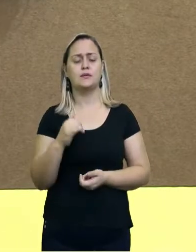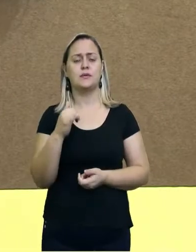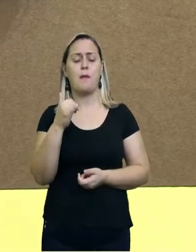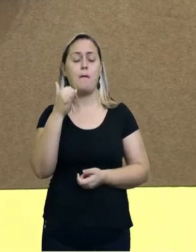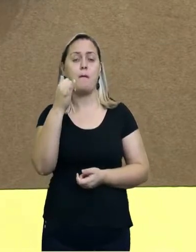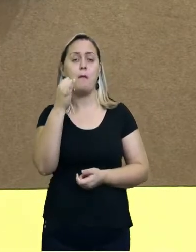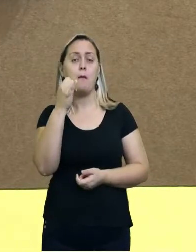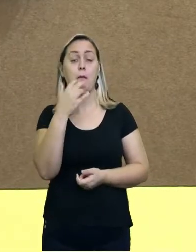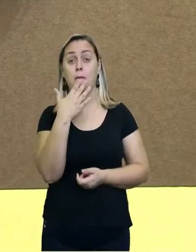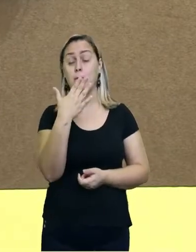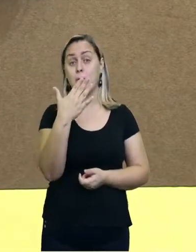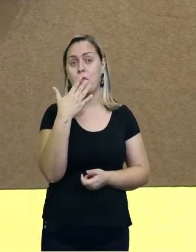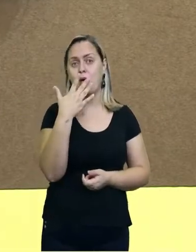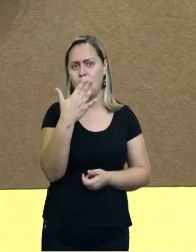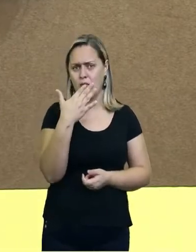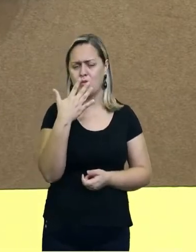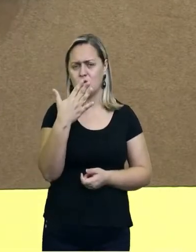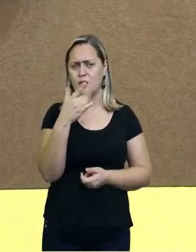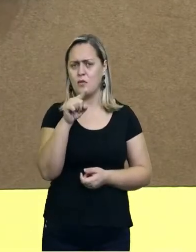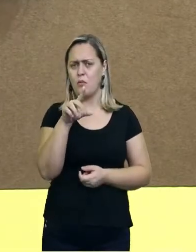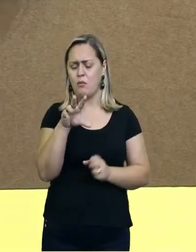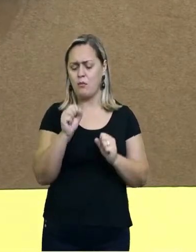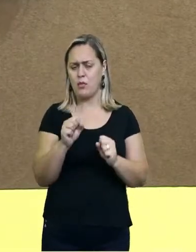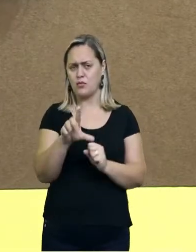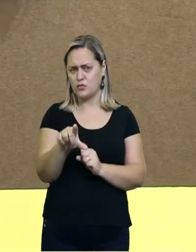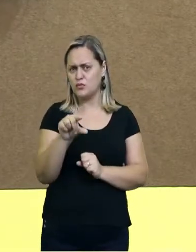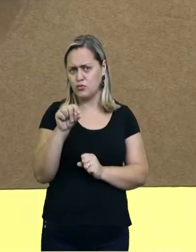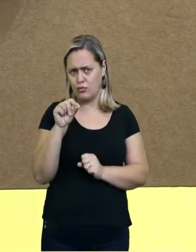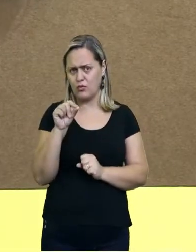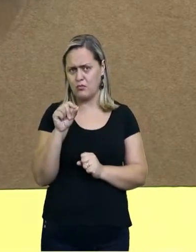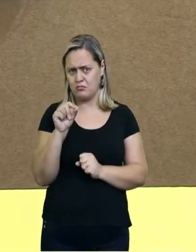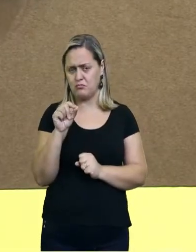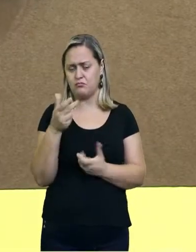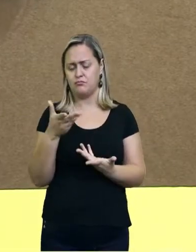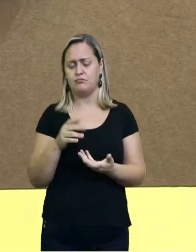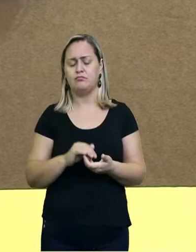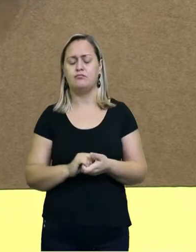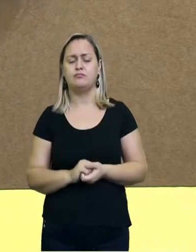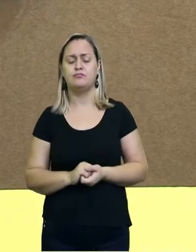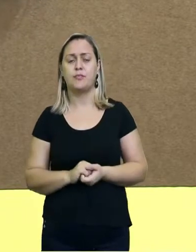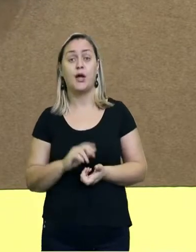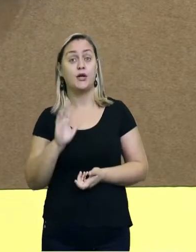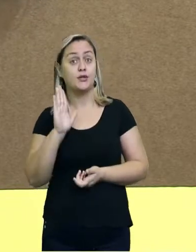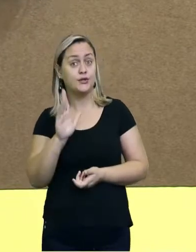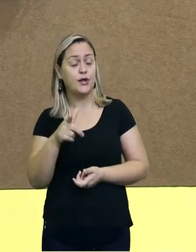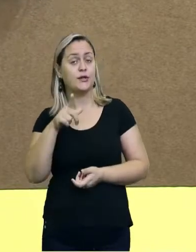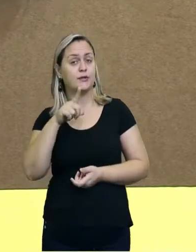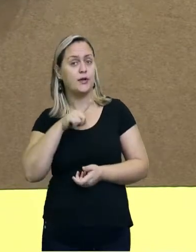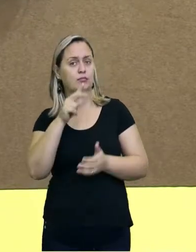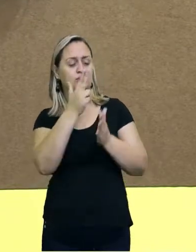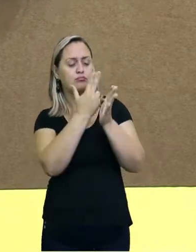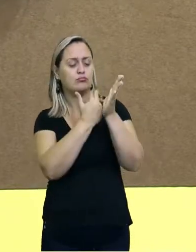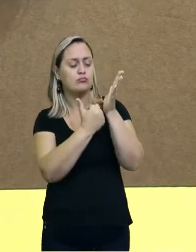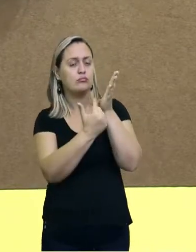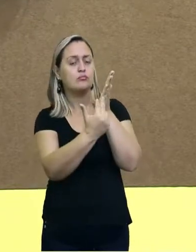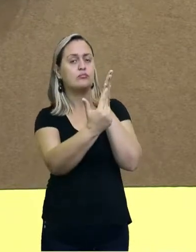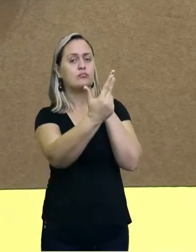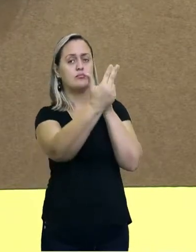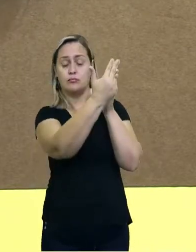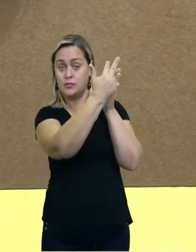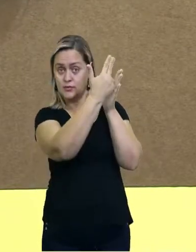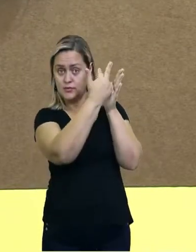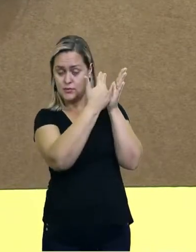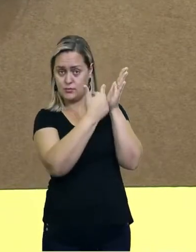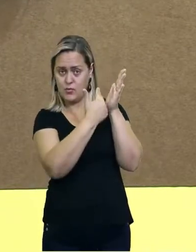vermelho, tem o verde. Então, o que é que você vai fazer? O desenho já está arriscado. Então, como você